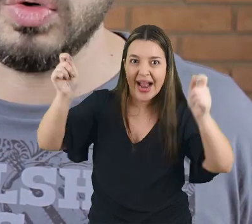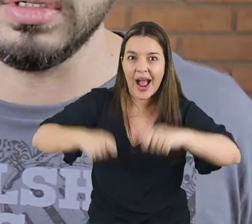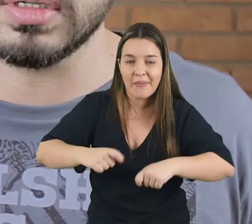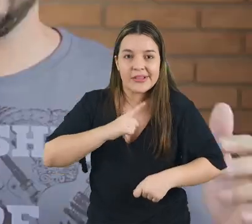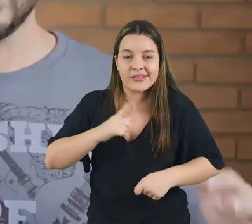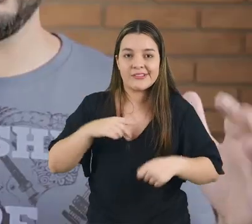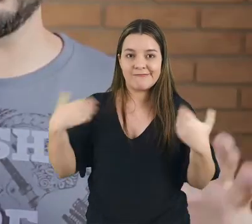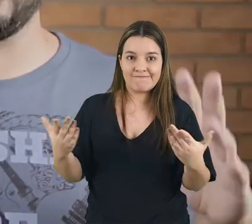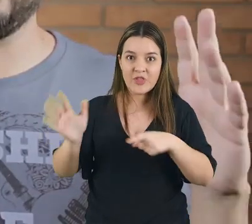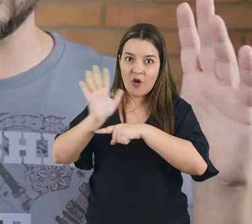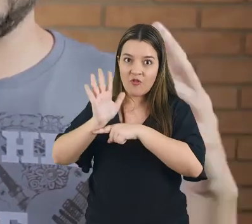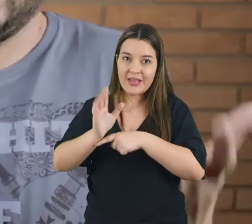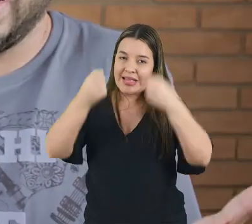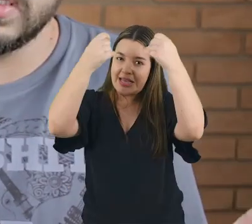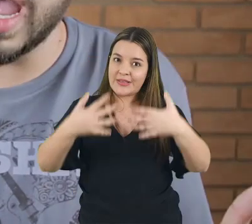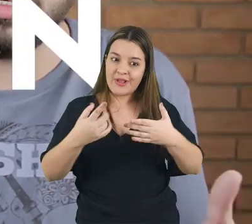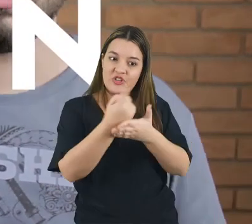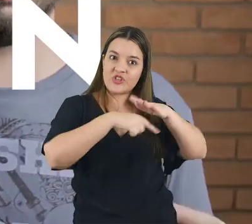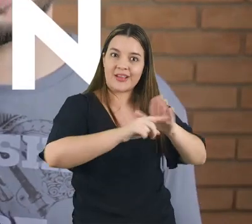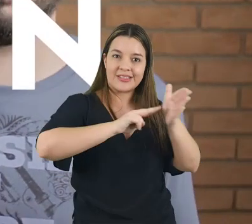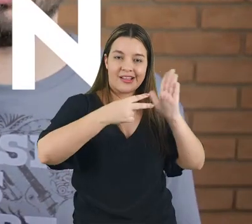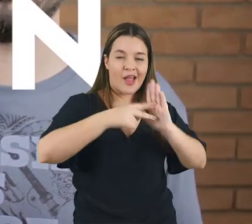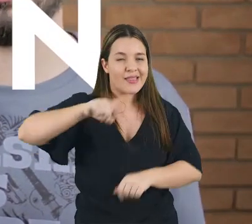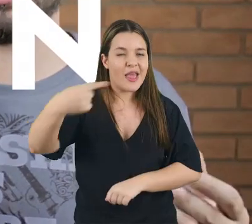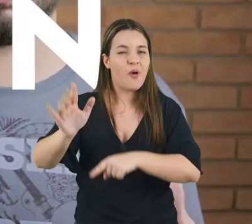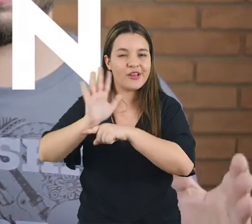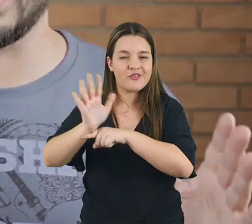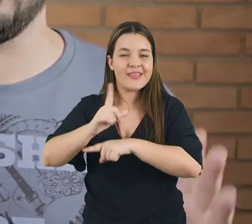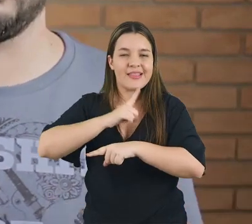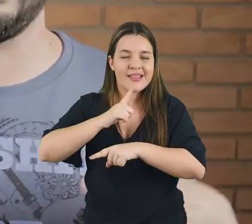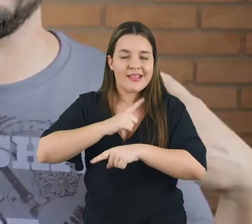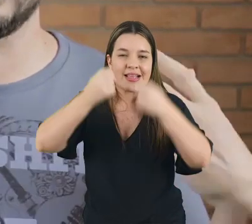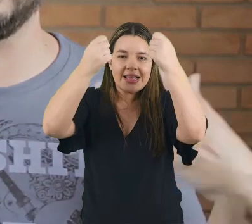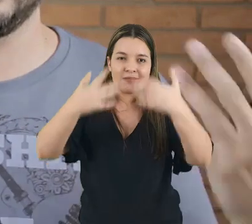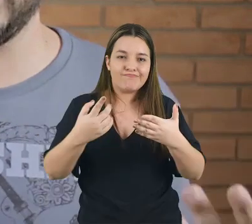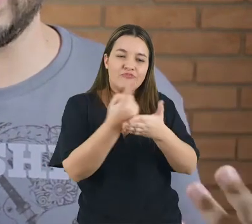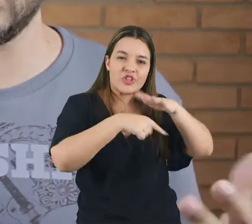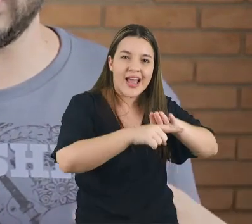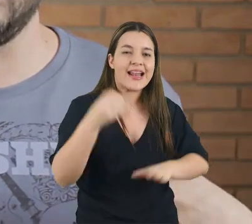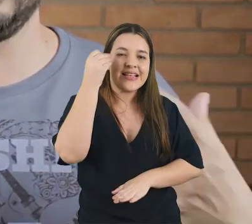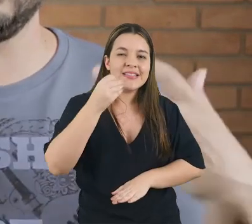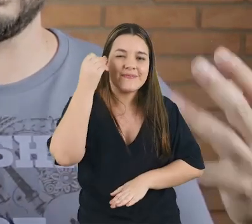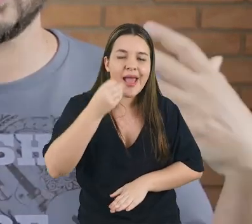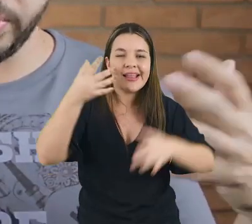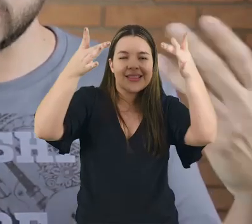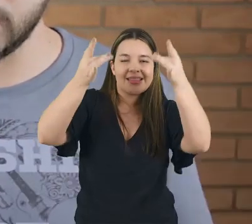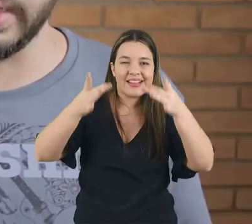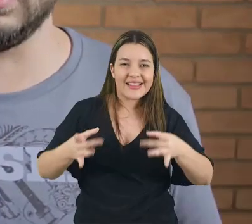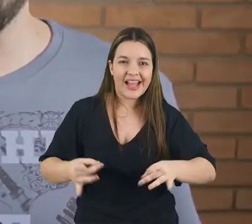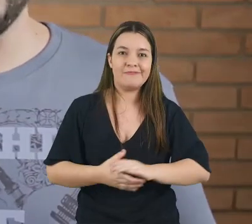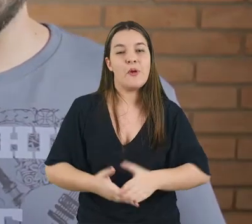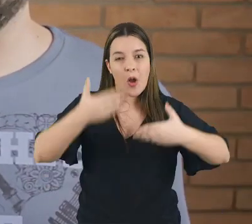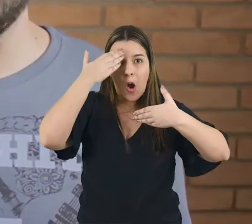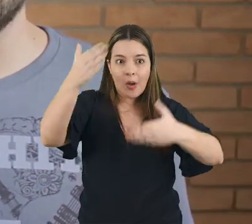de fazer as coisas. Esse vídeo, então, é para falar sobre o que é design e o próximo vídeo é para explicar o que é um designer de experiência, o que é um user experience